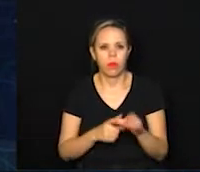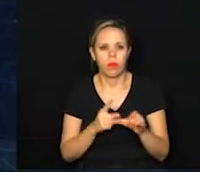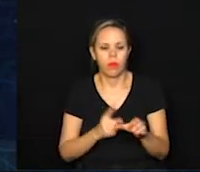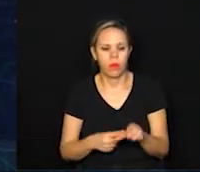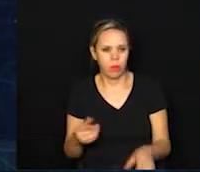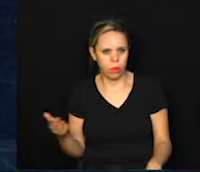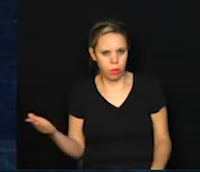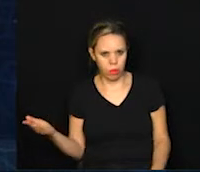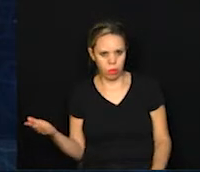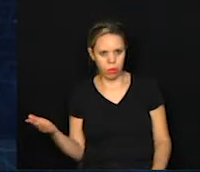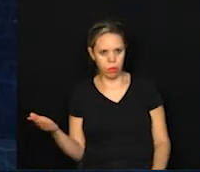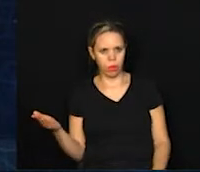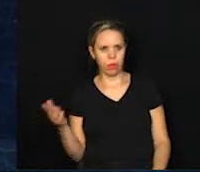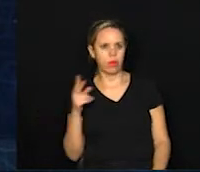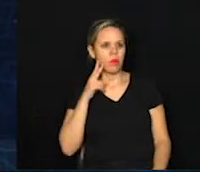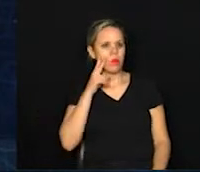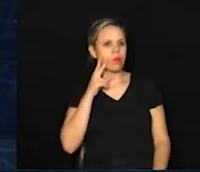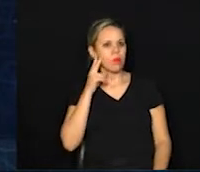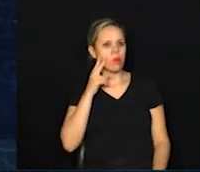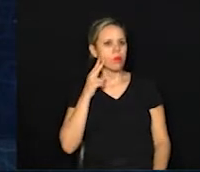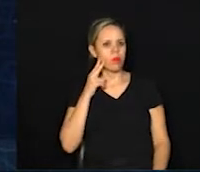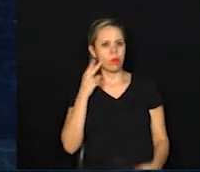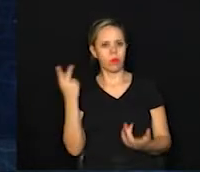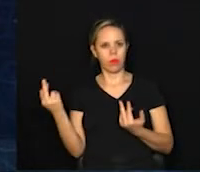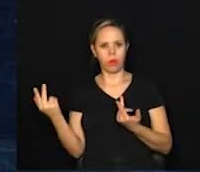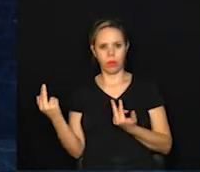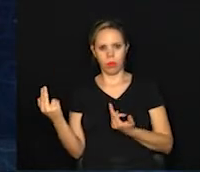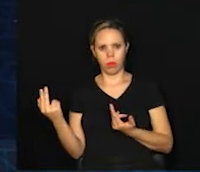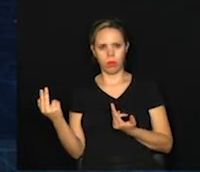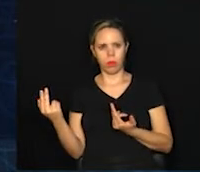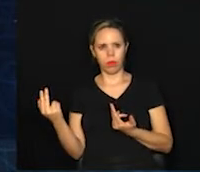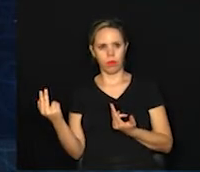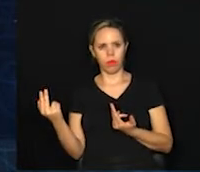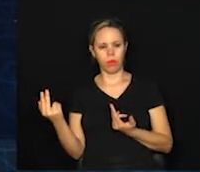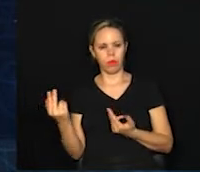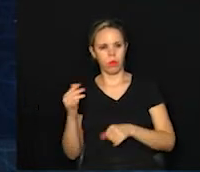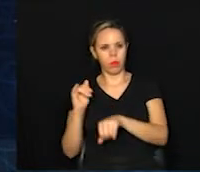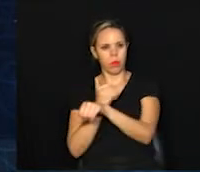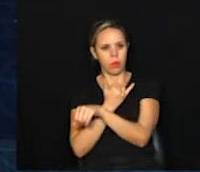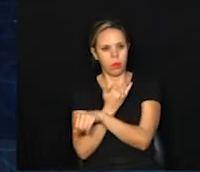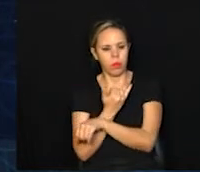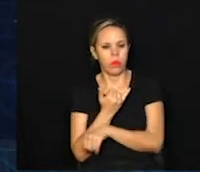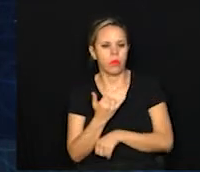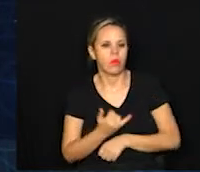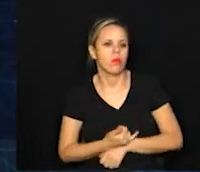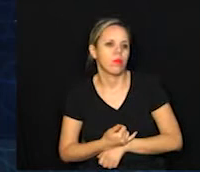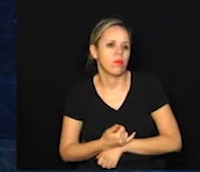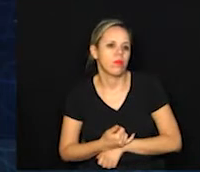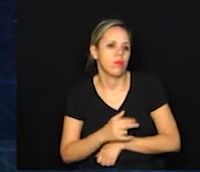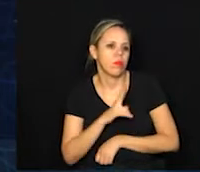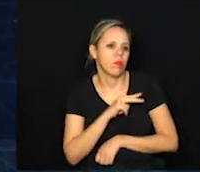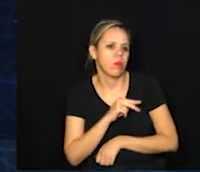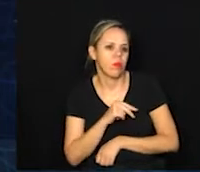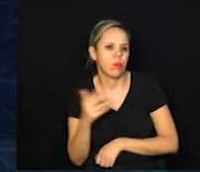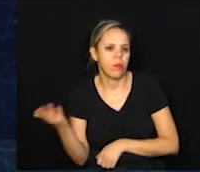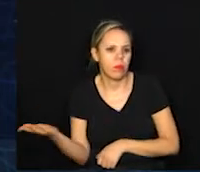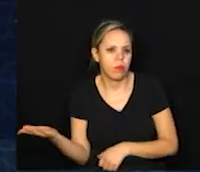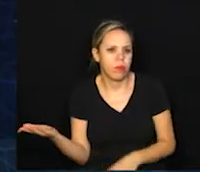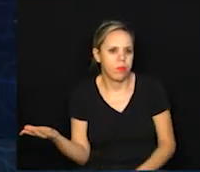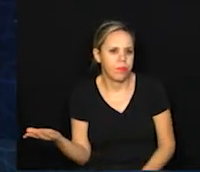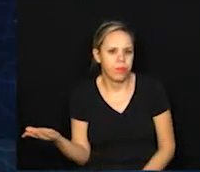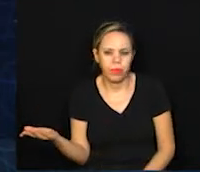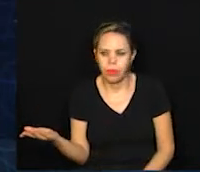Cosmópolis e Vinhedo, 137. Ambas. Jaguariúna, 128. Arthur Nogueira,